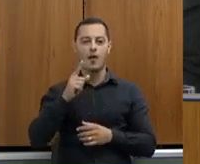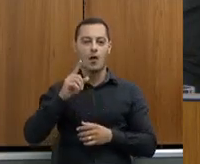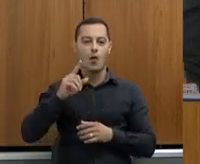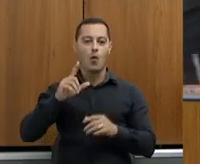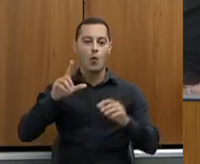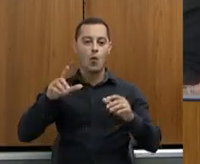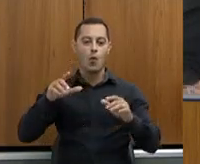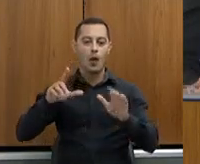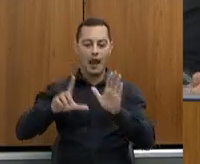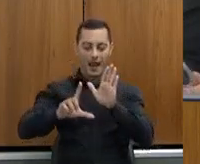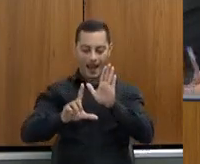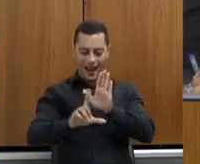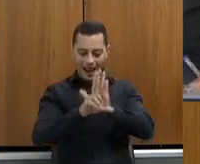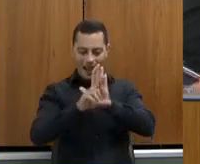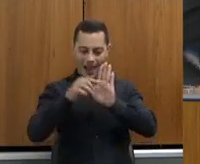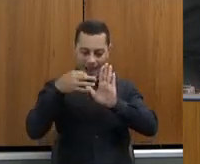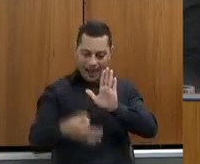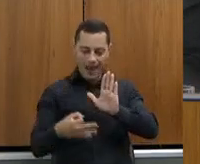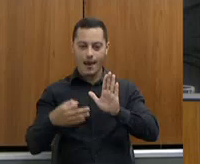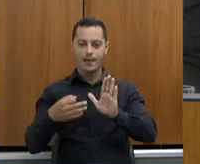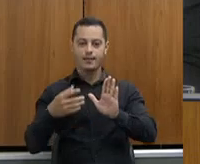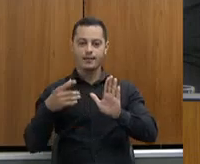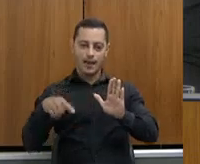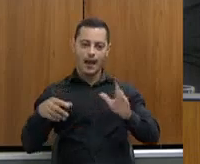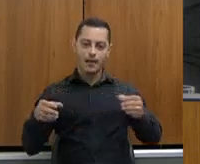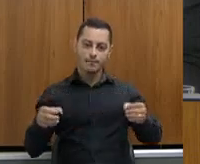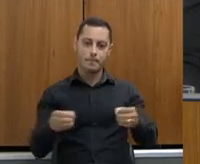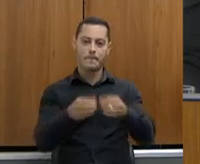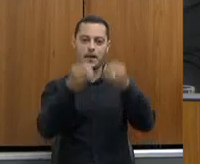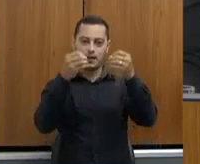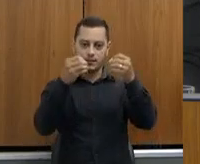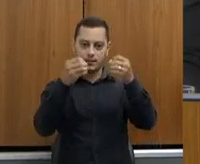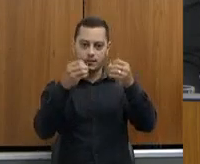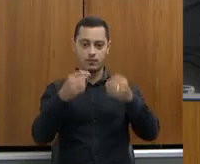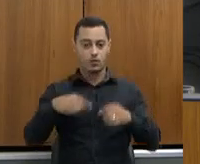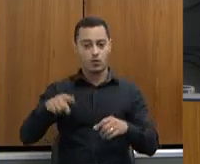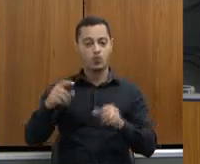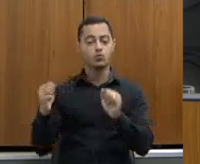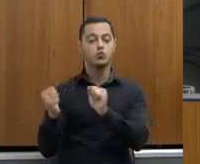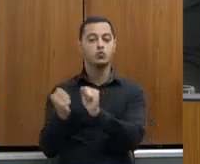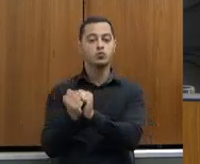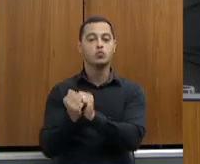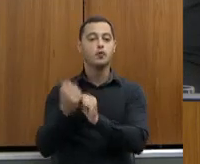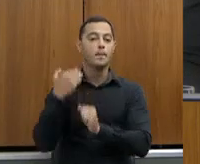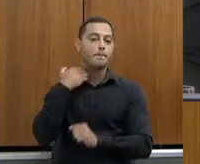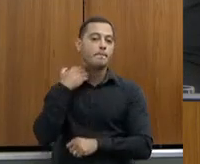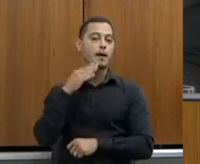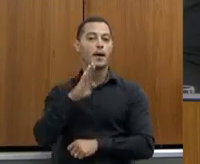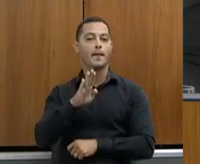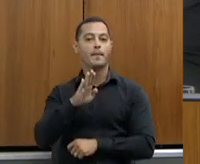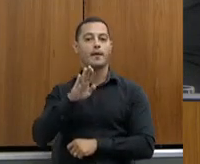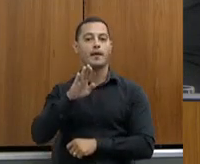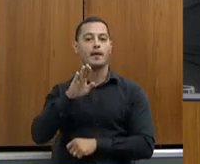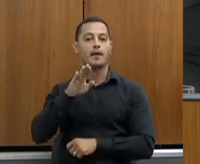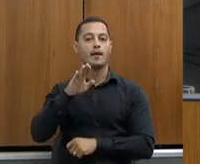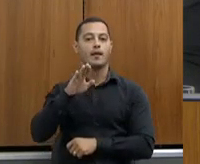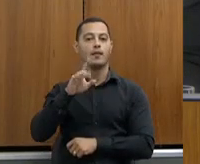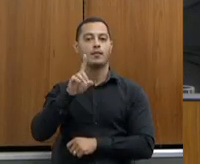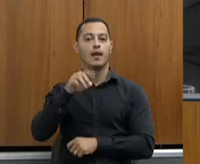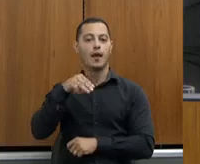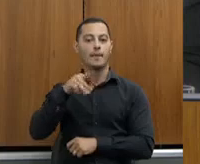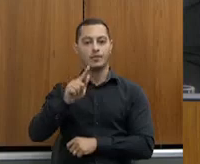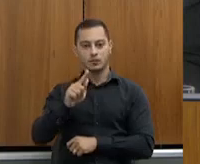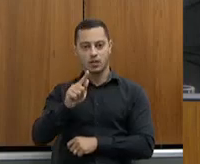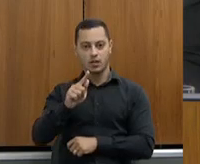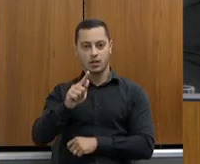Então, nós estamos trabalhando junto ao BDMG, uma linha de crédito para investimento, para regularização desses alambiques. Pela